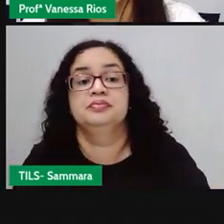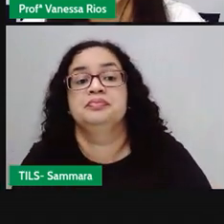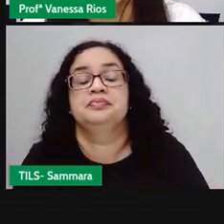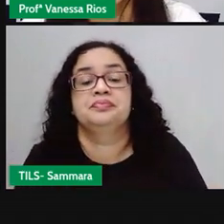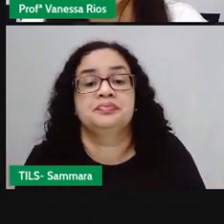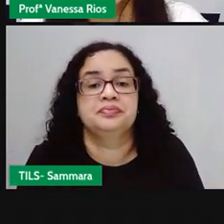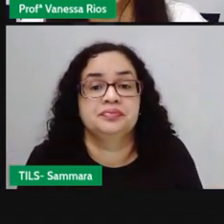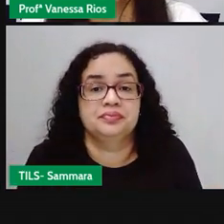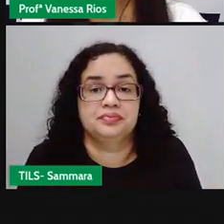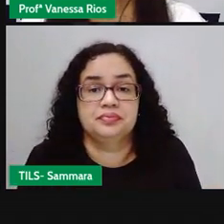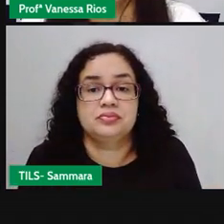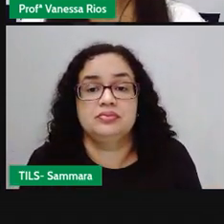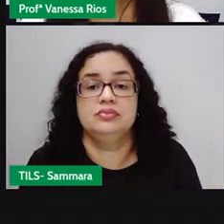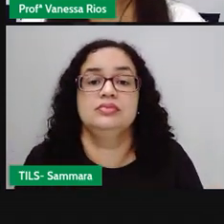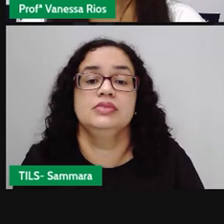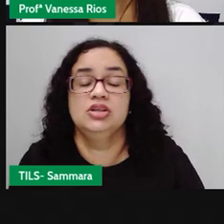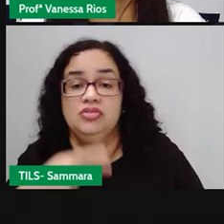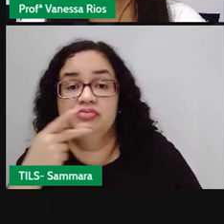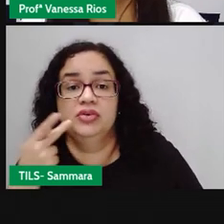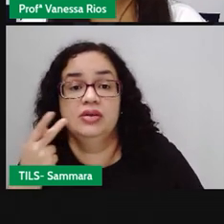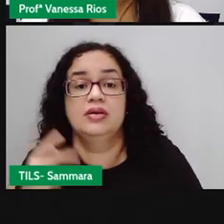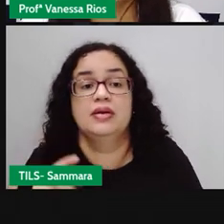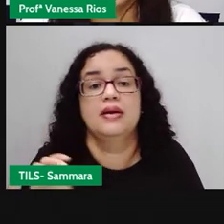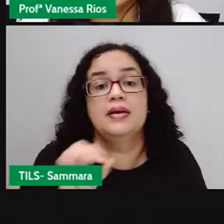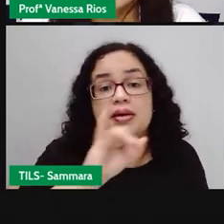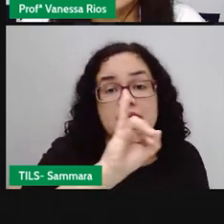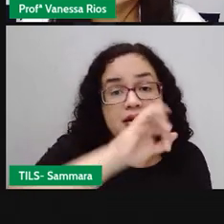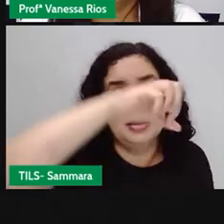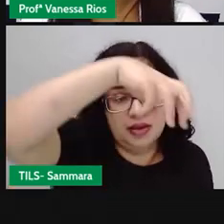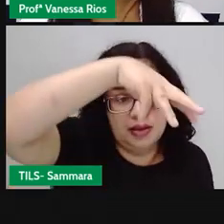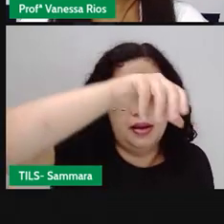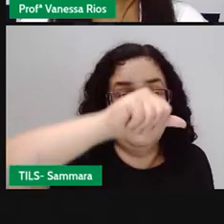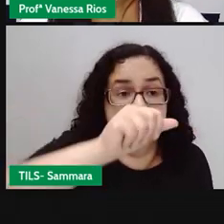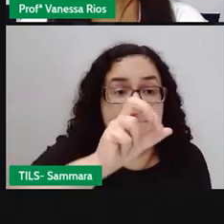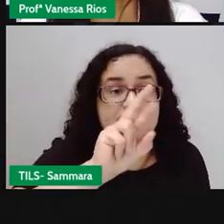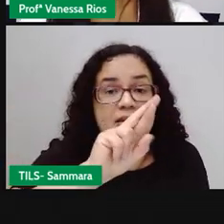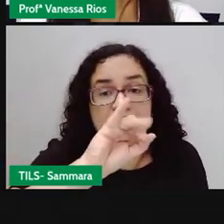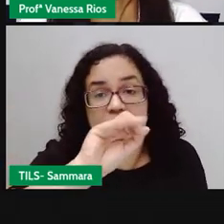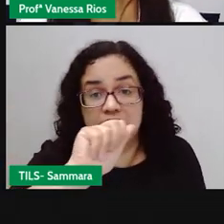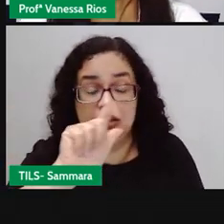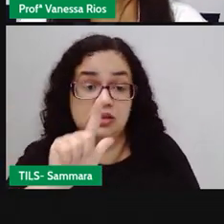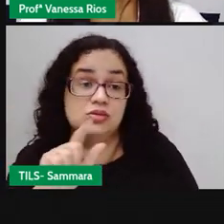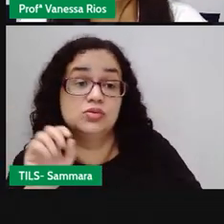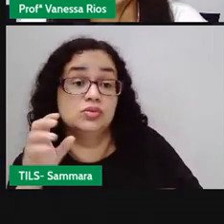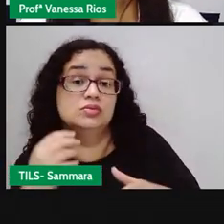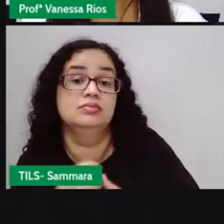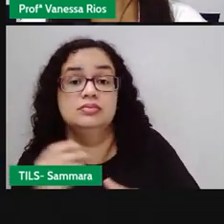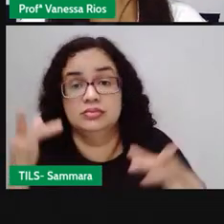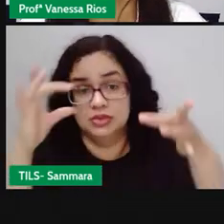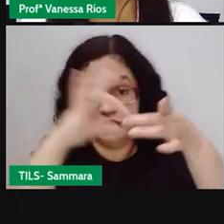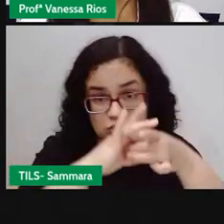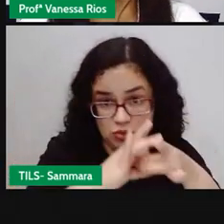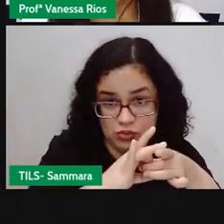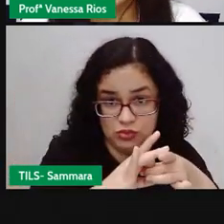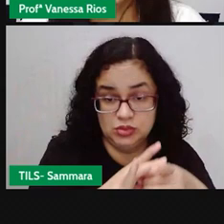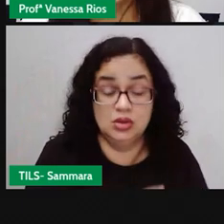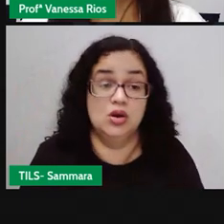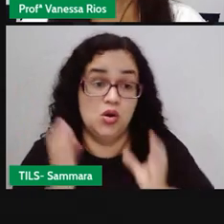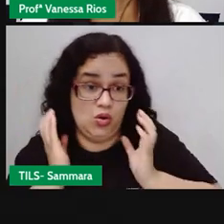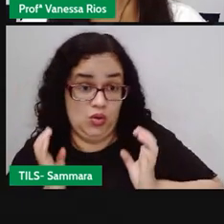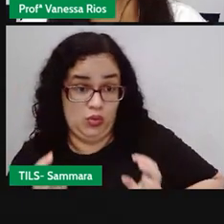Quando a gente fala em patrimônio imaterial, está aí a associação aos hábitos, aos